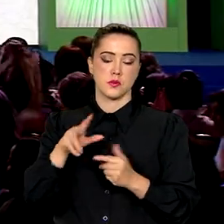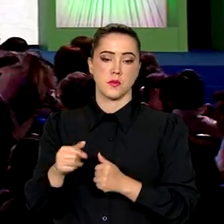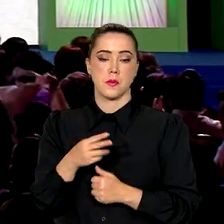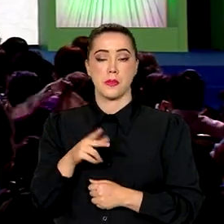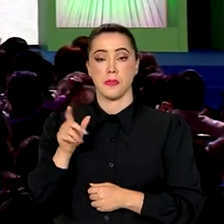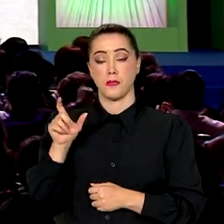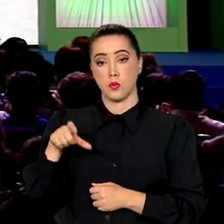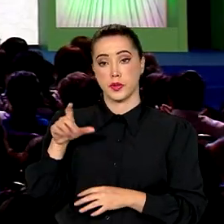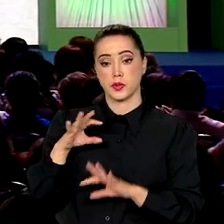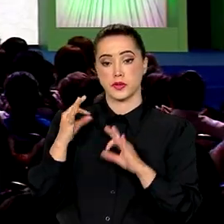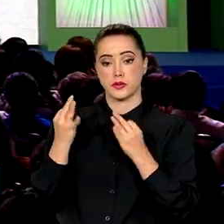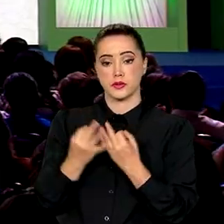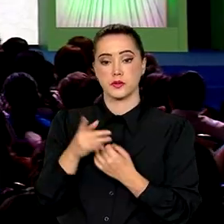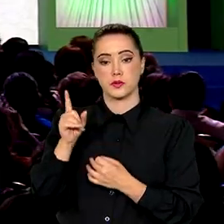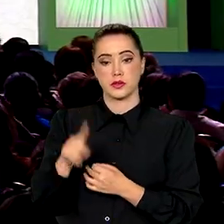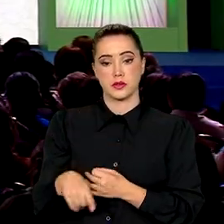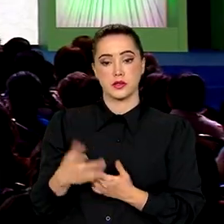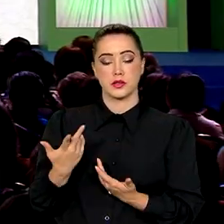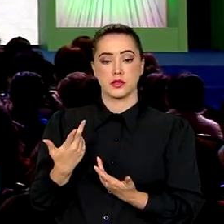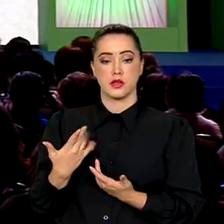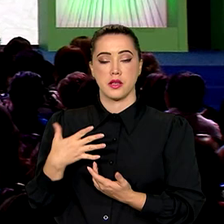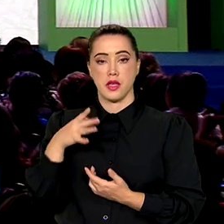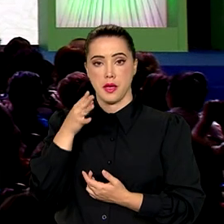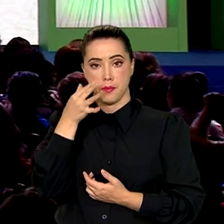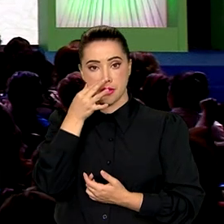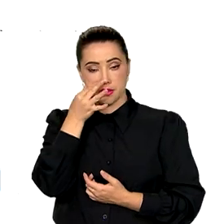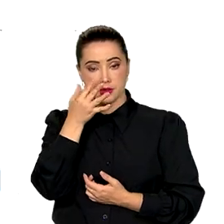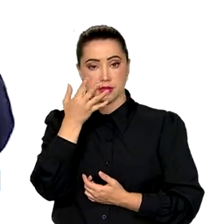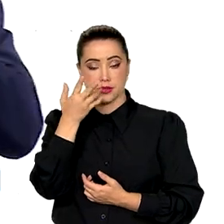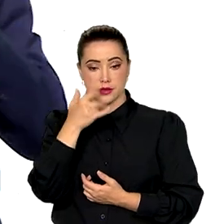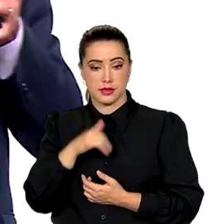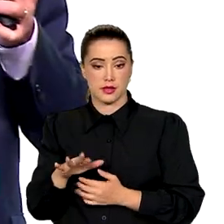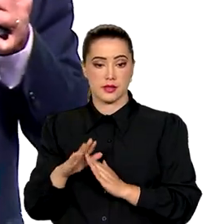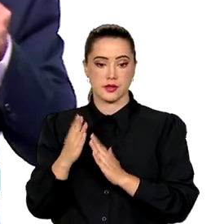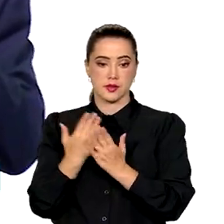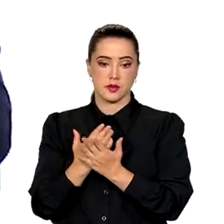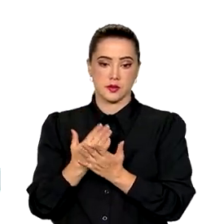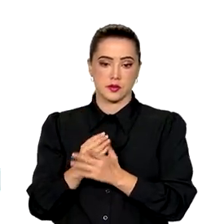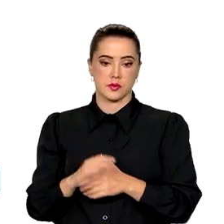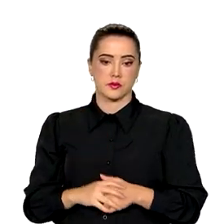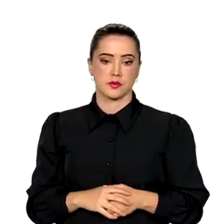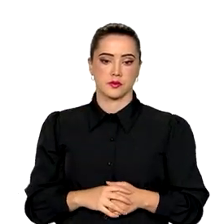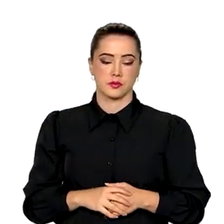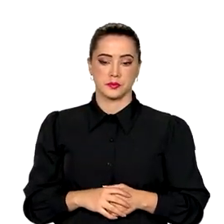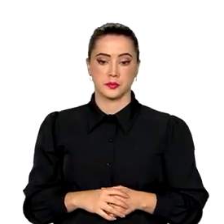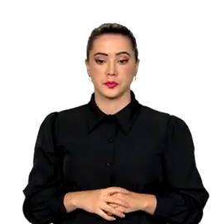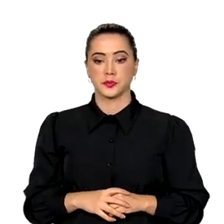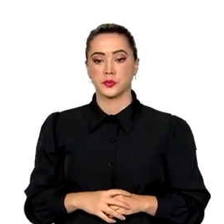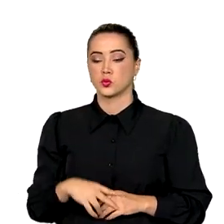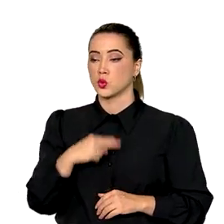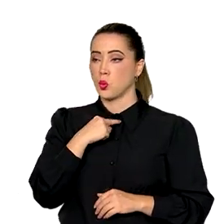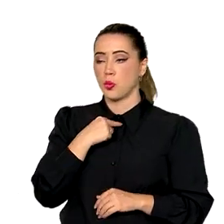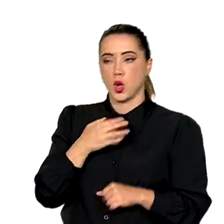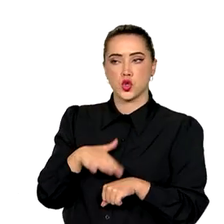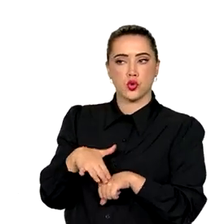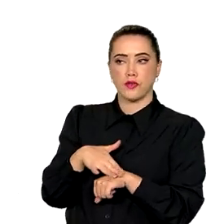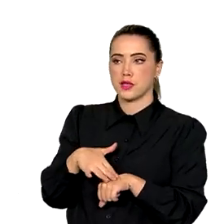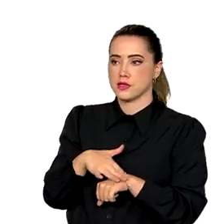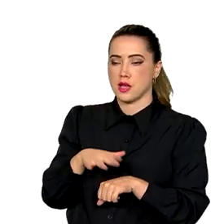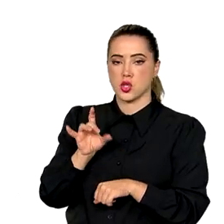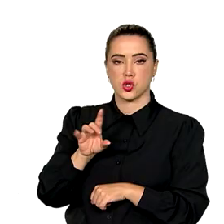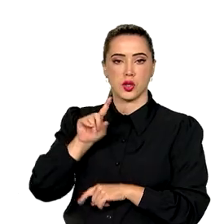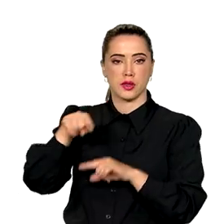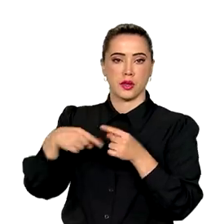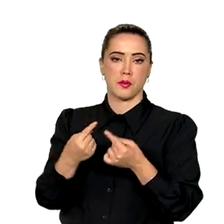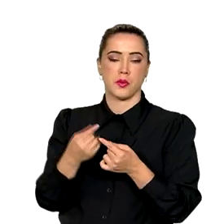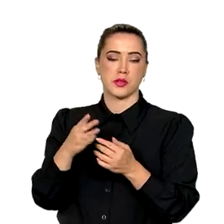o Bolsa Família, é a presença da criança na escola. Não dá para a gente conversar somente quando a criança